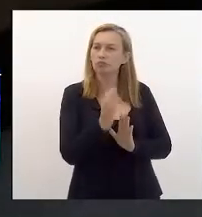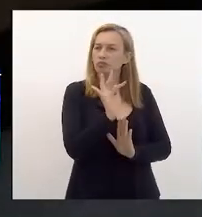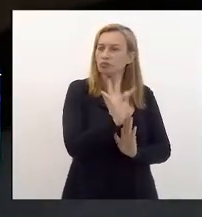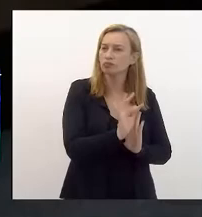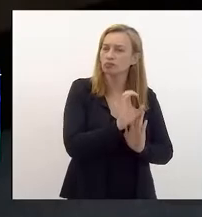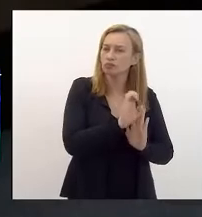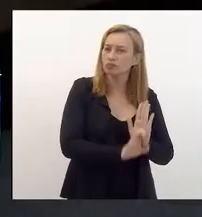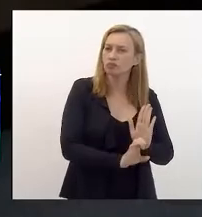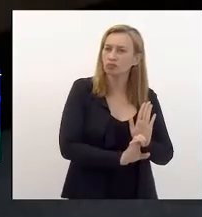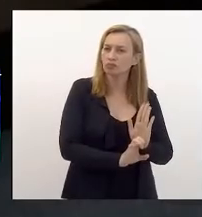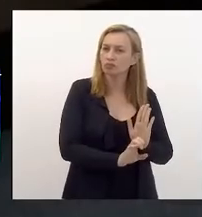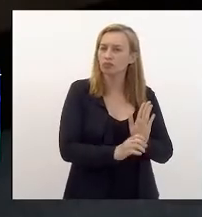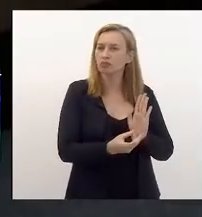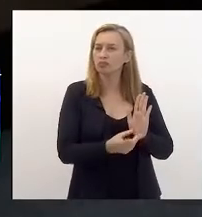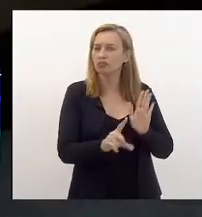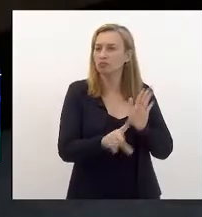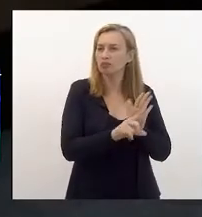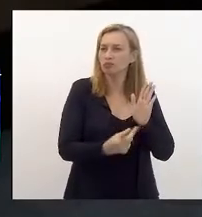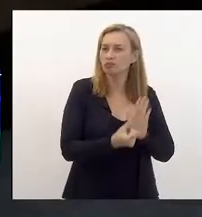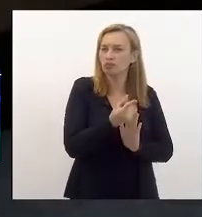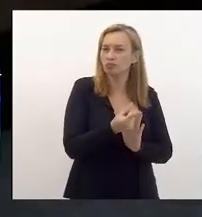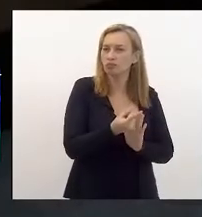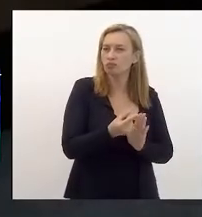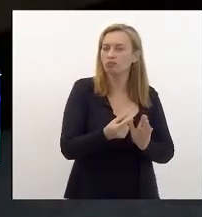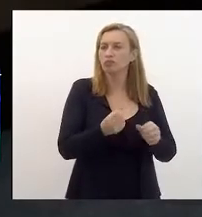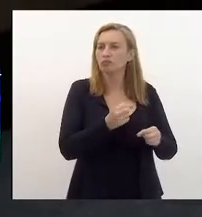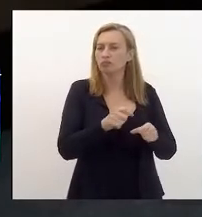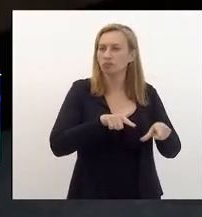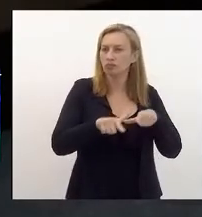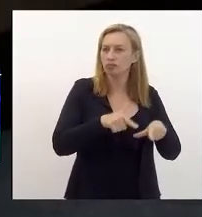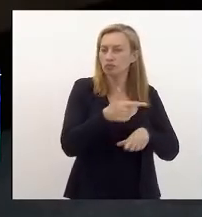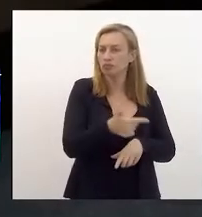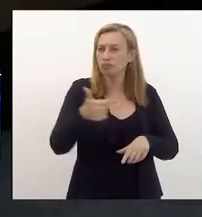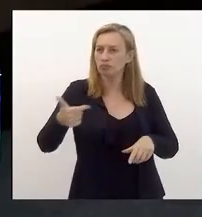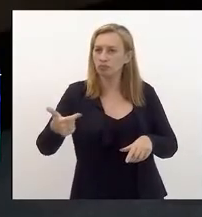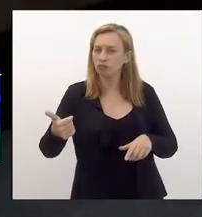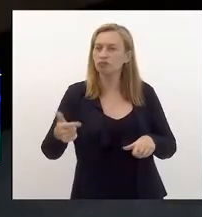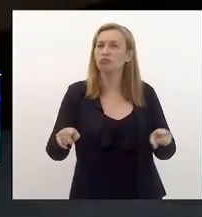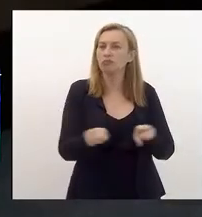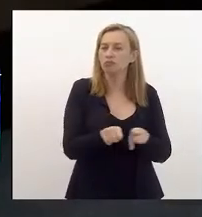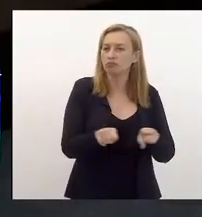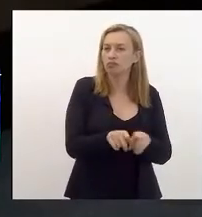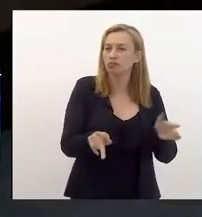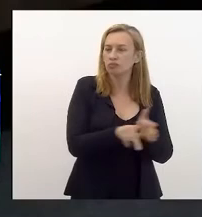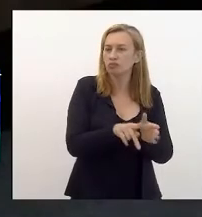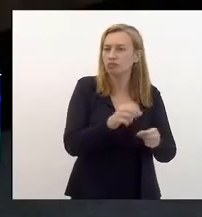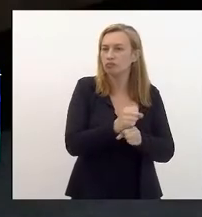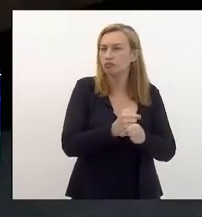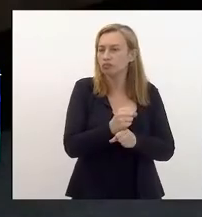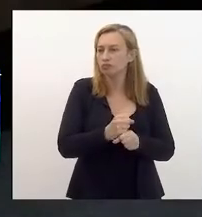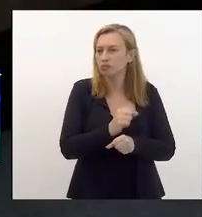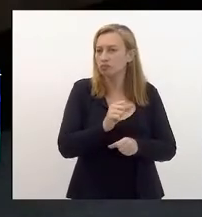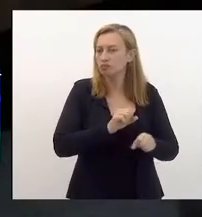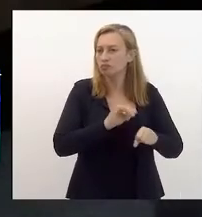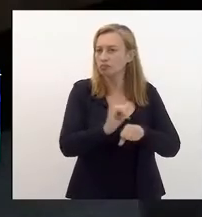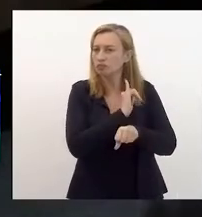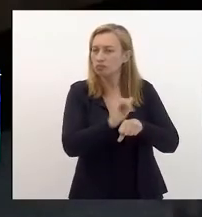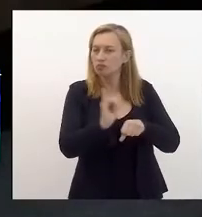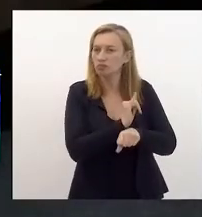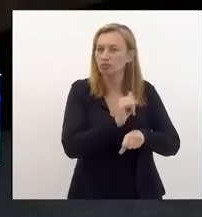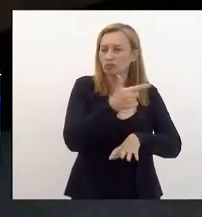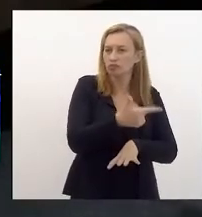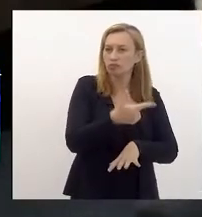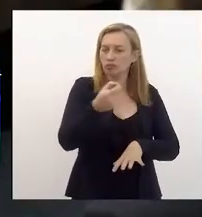de lei orçamentária, exercício 2022, e ao projeto de lei ao plano plurianual para o período 2020